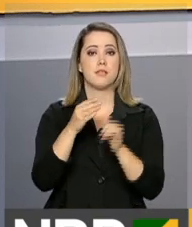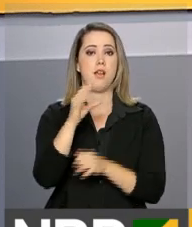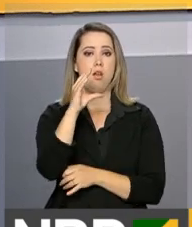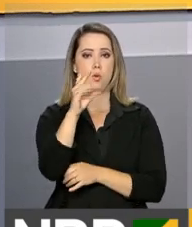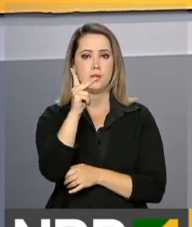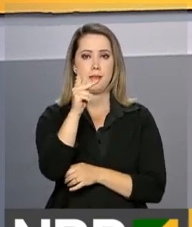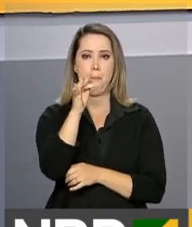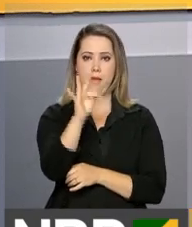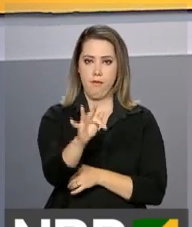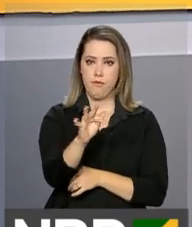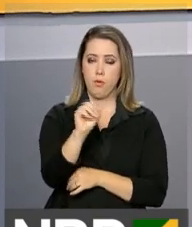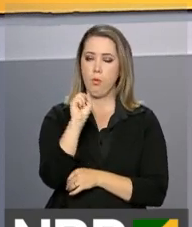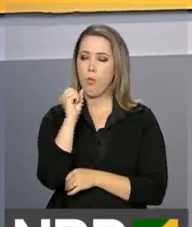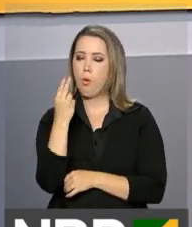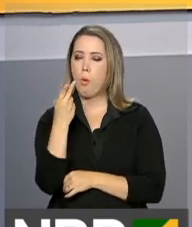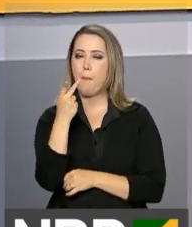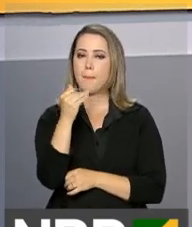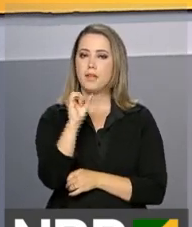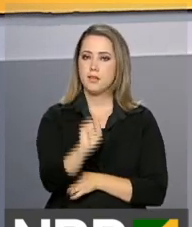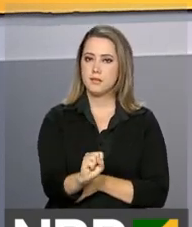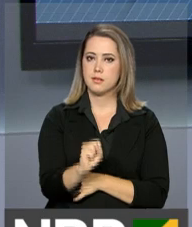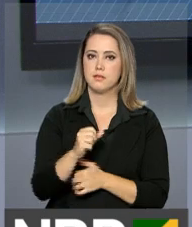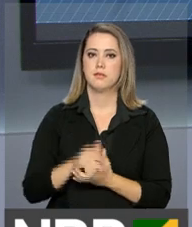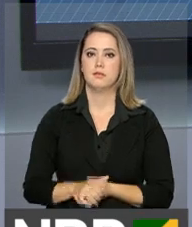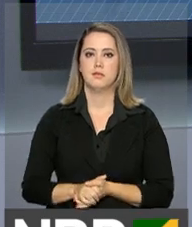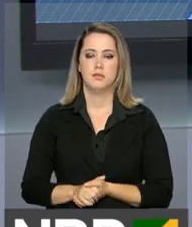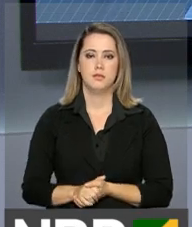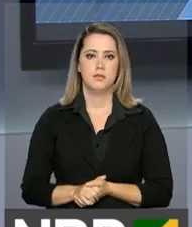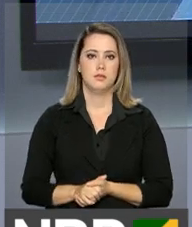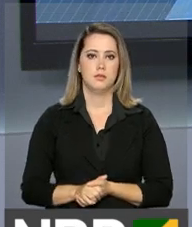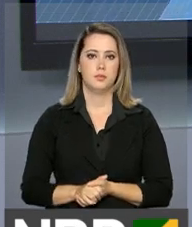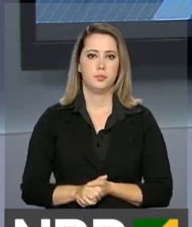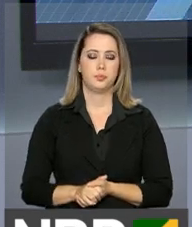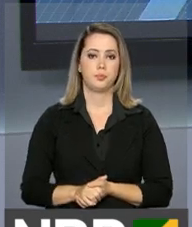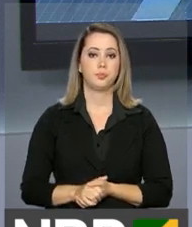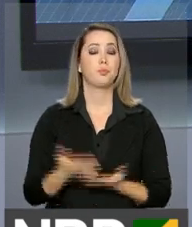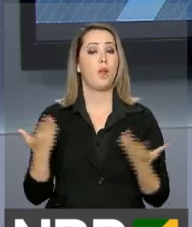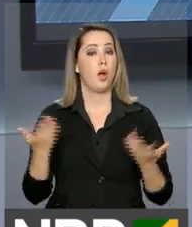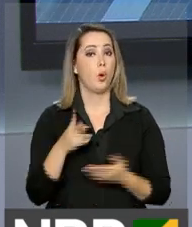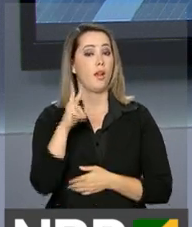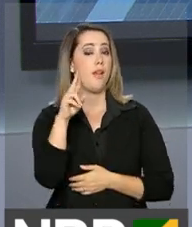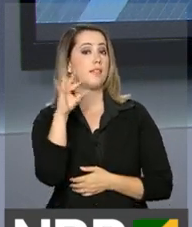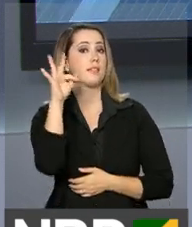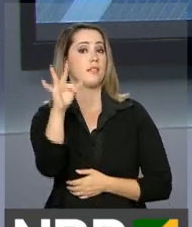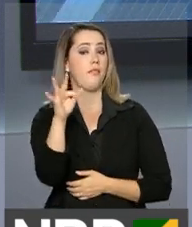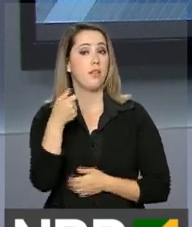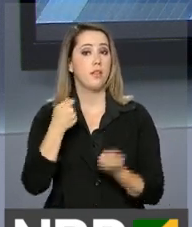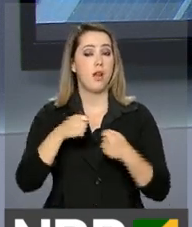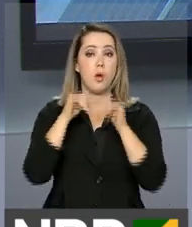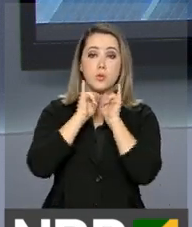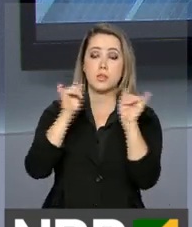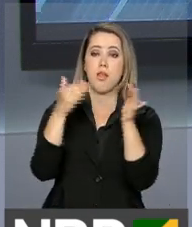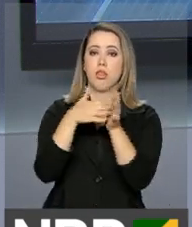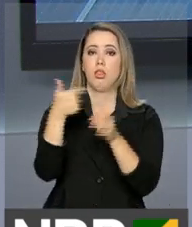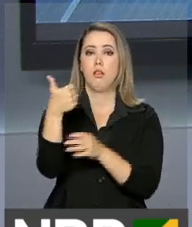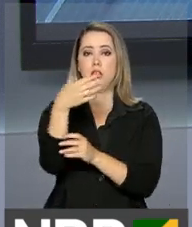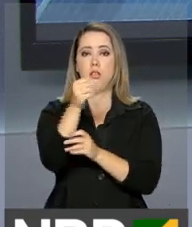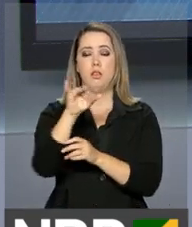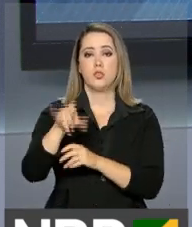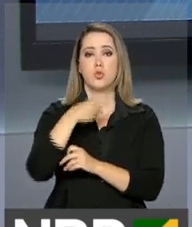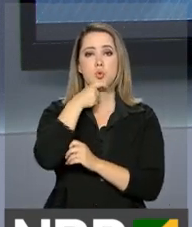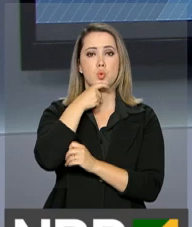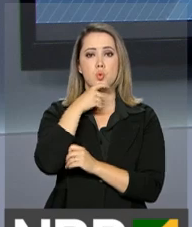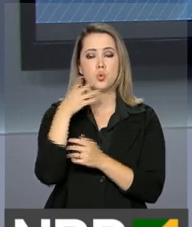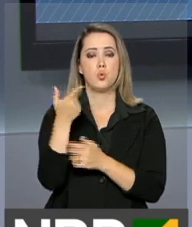do CPF ou do PIS-PASEP. A Receita Federal deve anunciar até o dia 10 de julho a liberação da